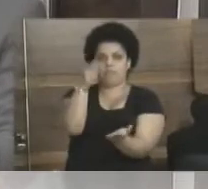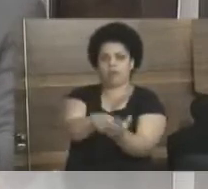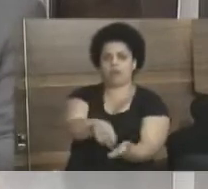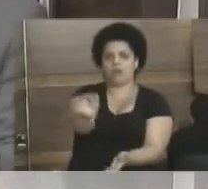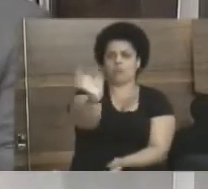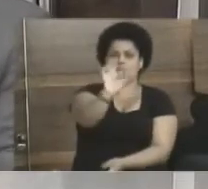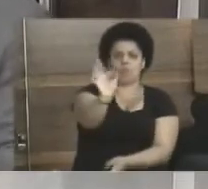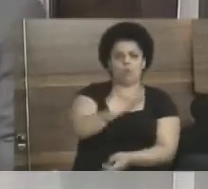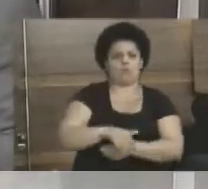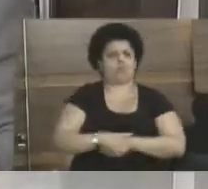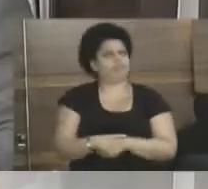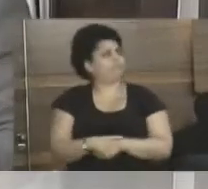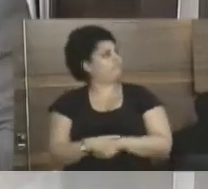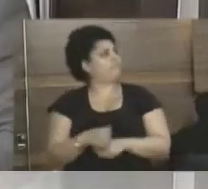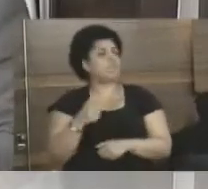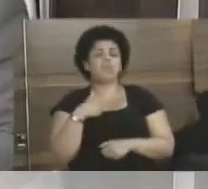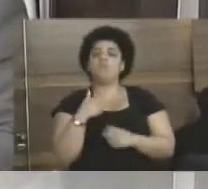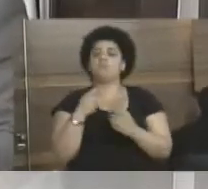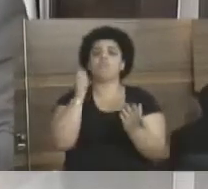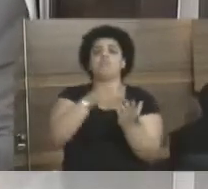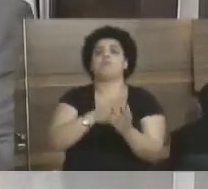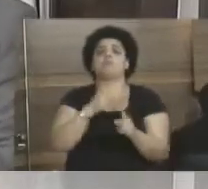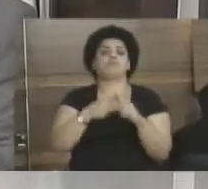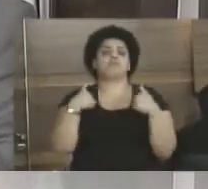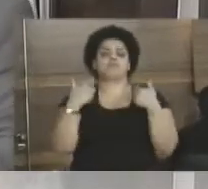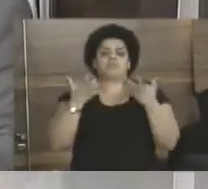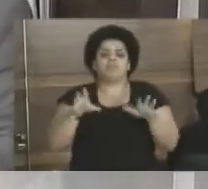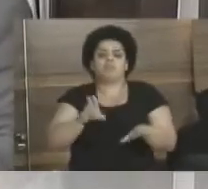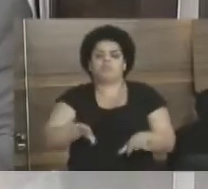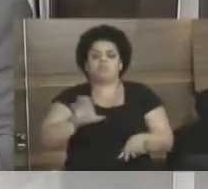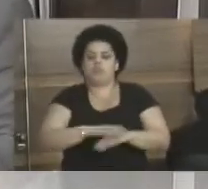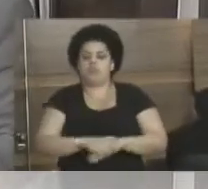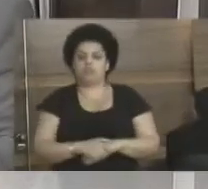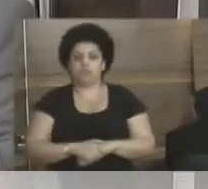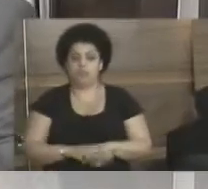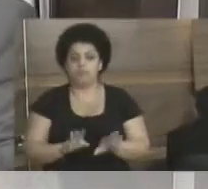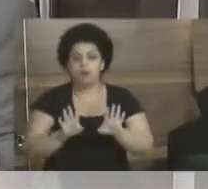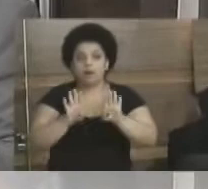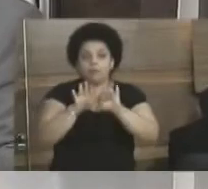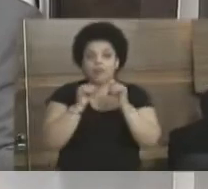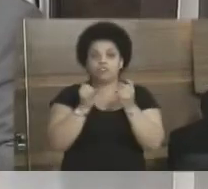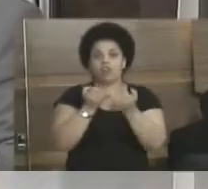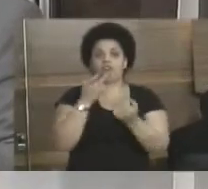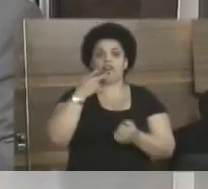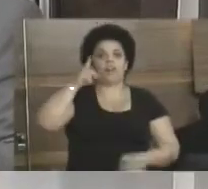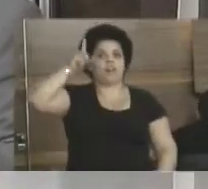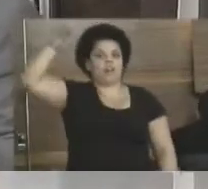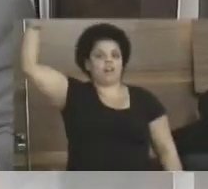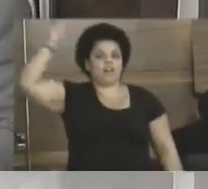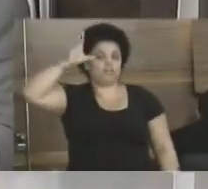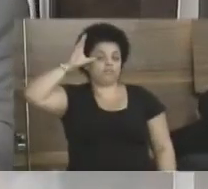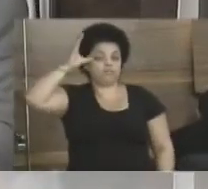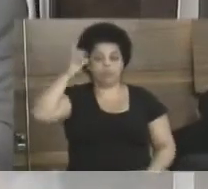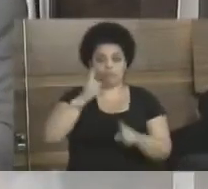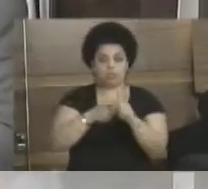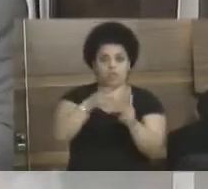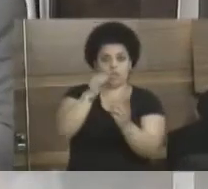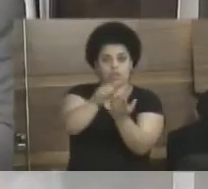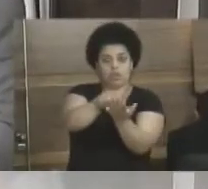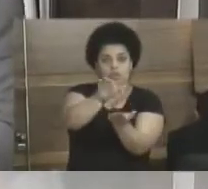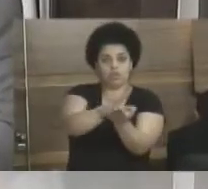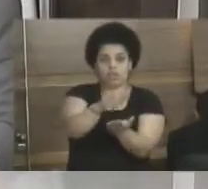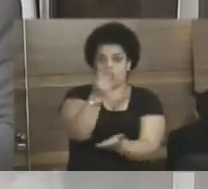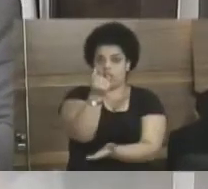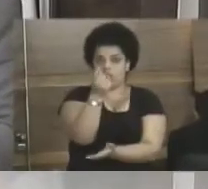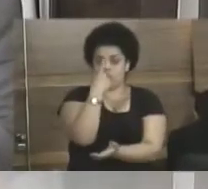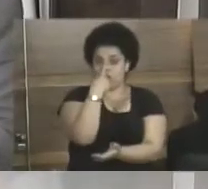ela não paga porque ela diz, eu não pago porque eu não quero usar. Mas ela não faz o que ela quer aqui, ela vai fazer o que ela quer em Singapura. Porque a taxa de lixo, ela não